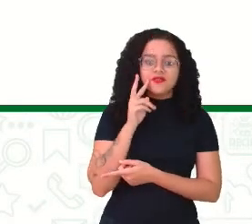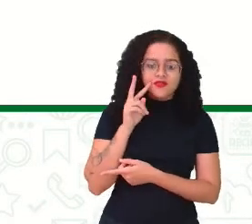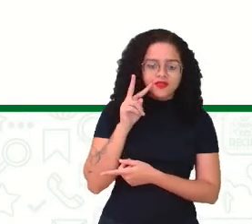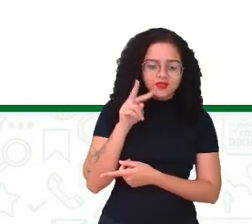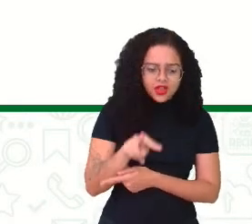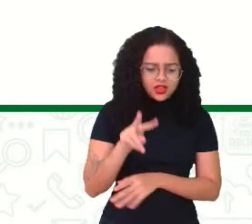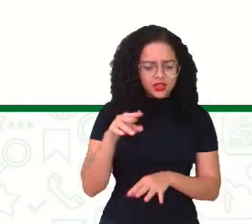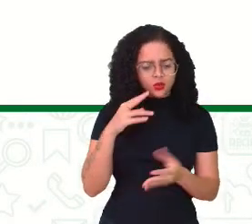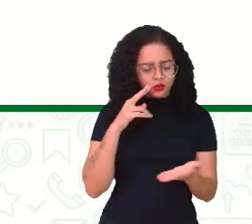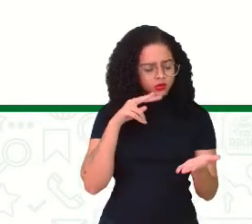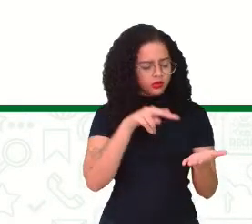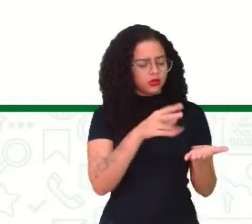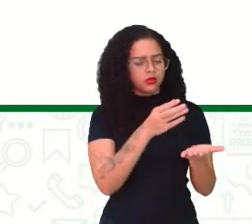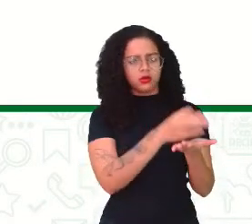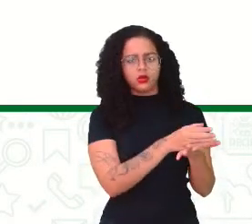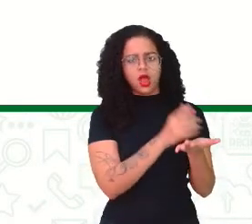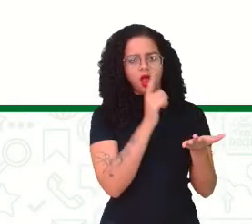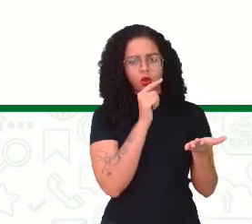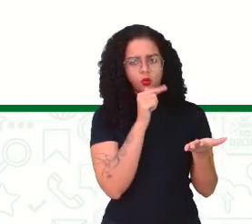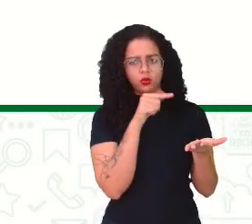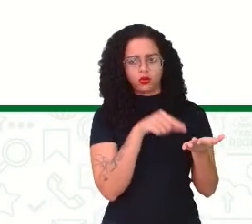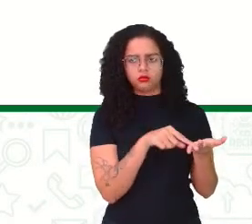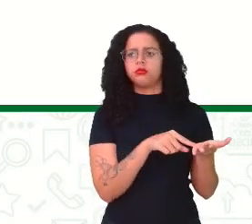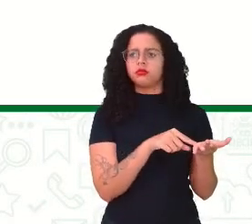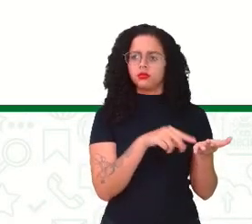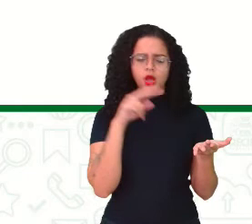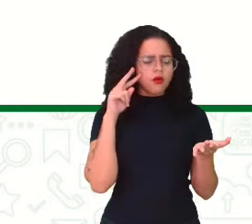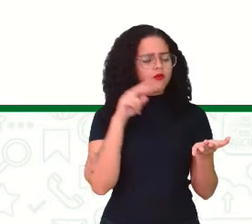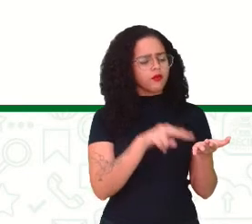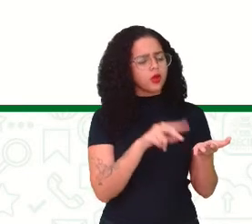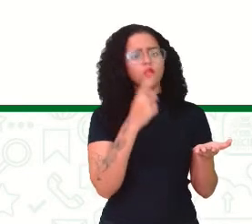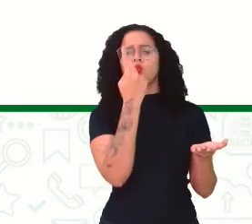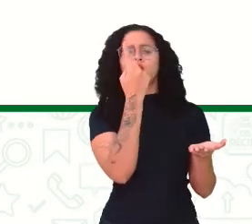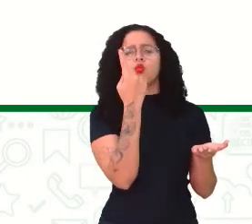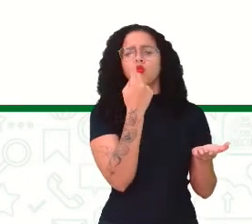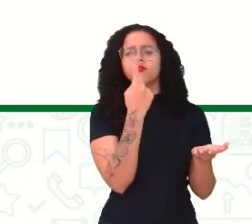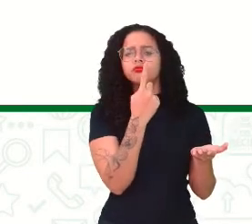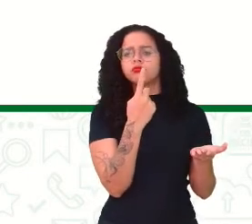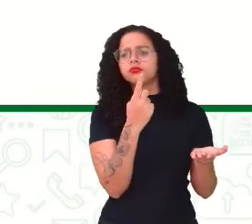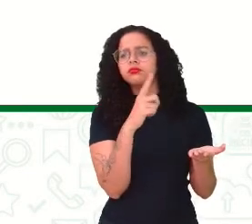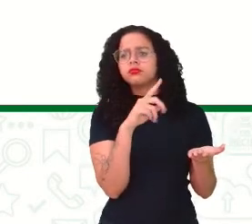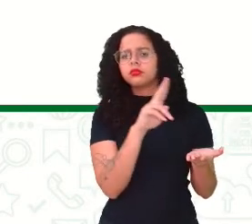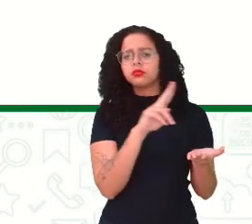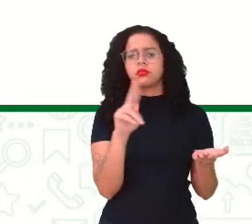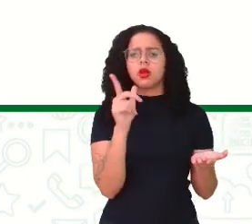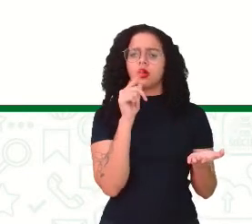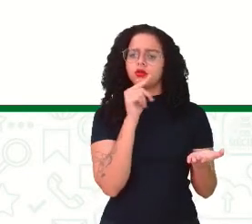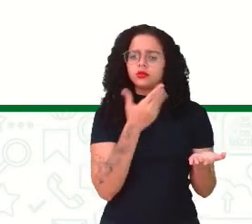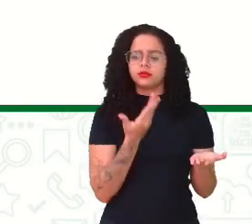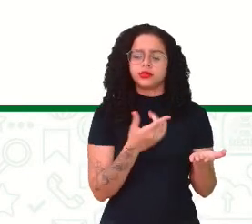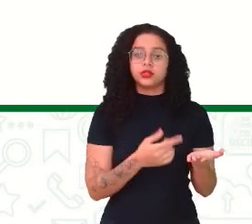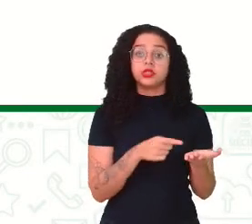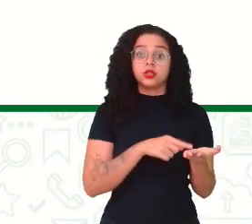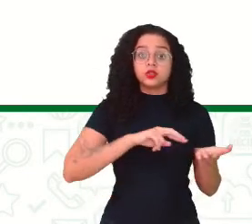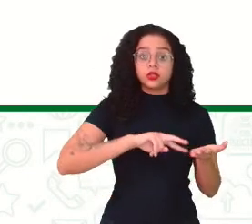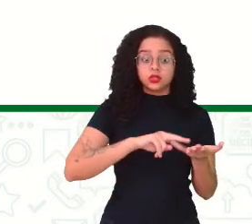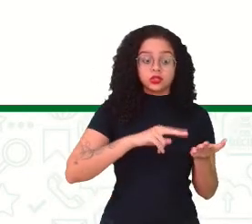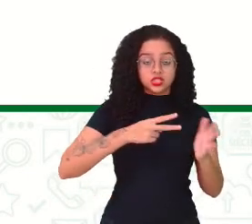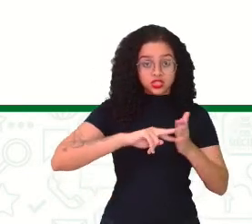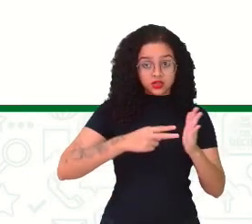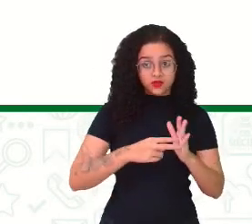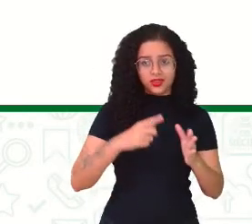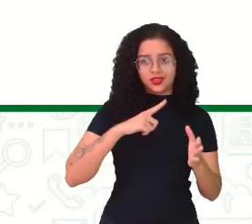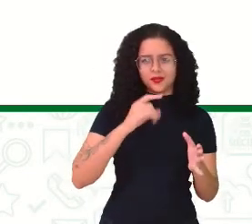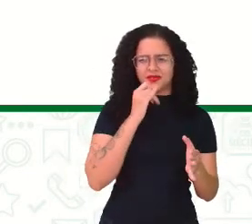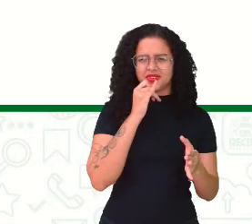Então, a gente está olhando para esse potinho com água e a gente está vendo o quê? Uma coisa só, água. Mas isso quer dizer que aí dentro não pode ter